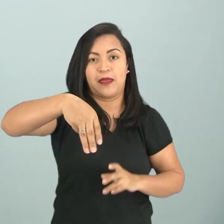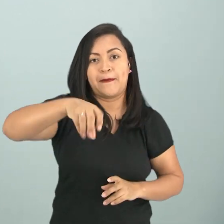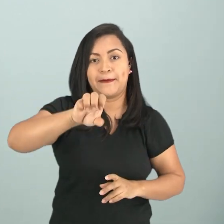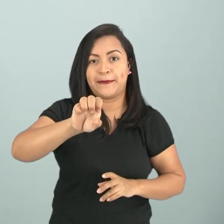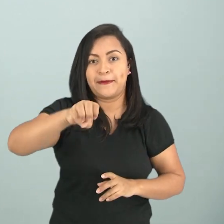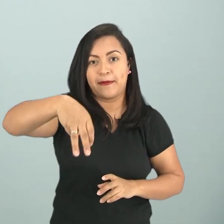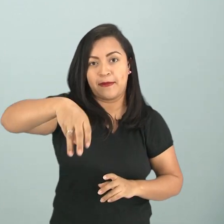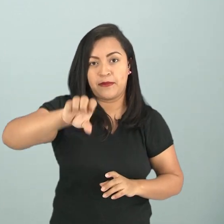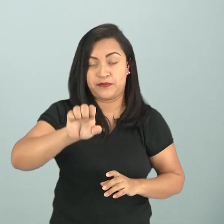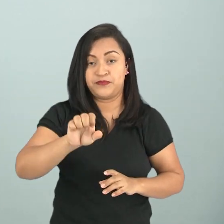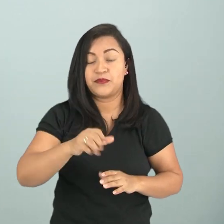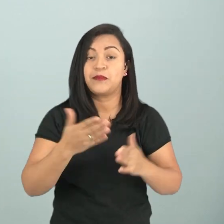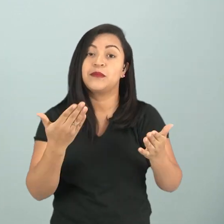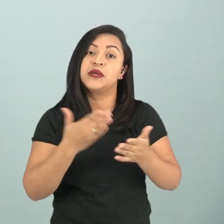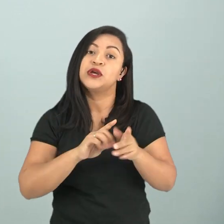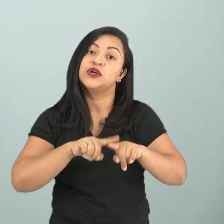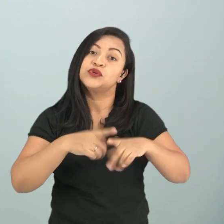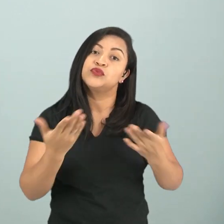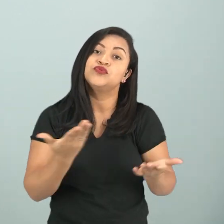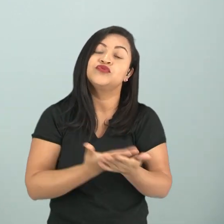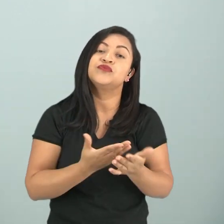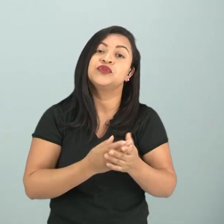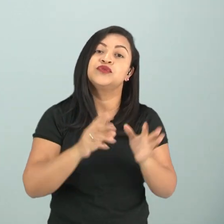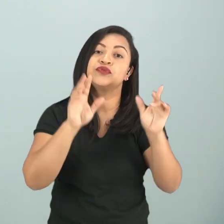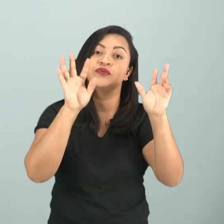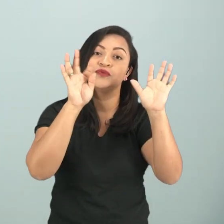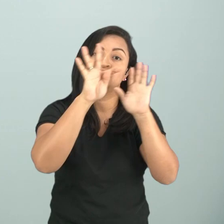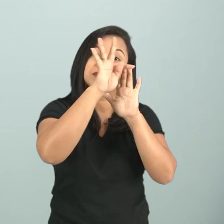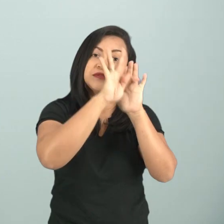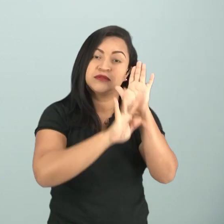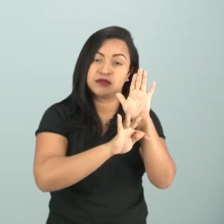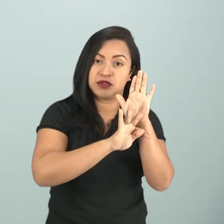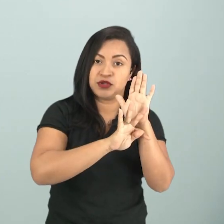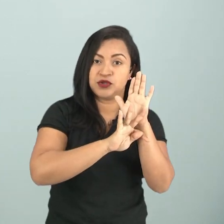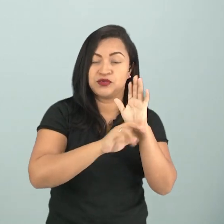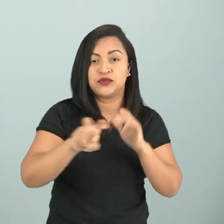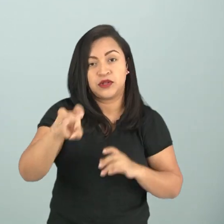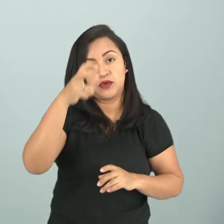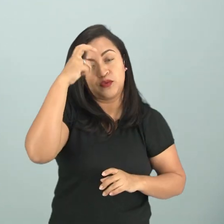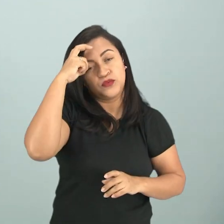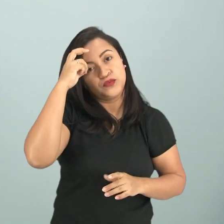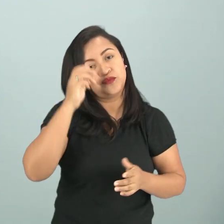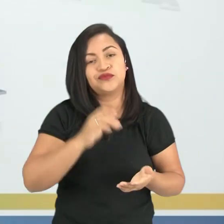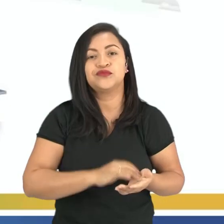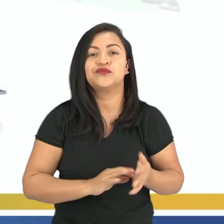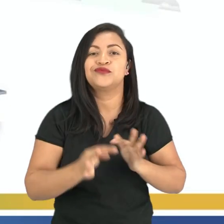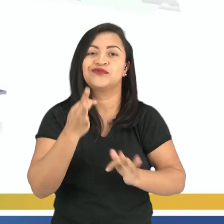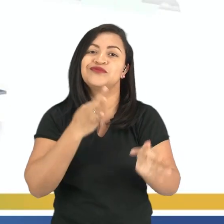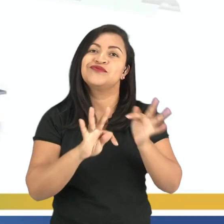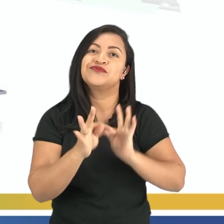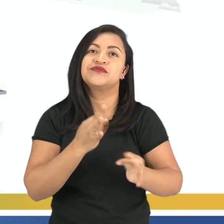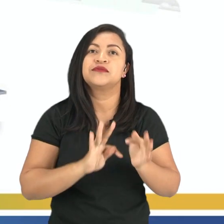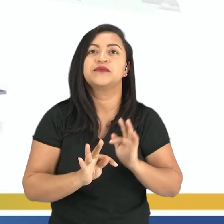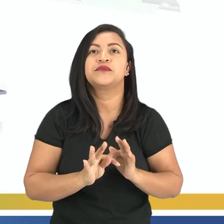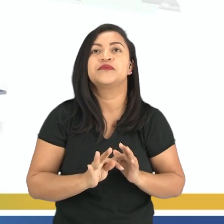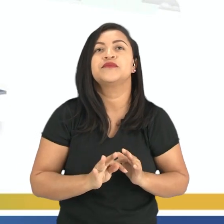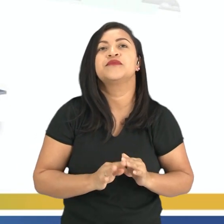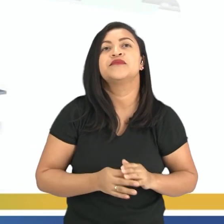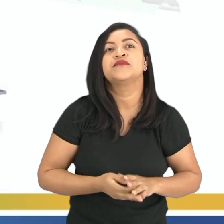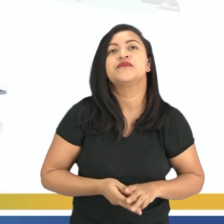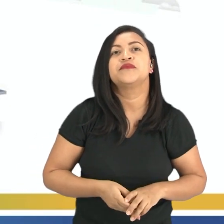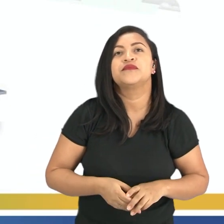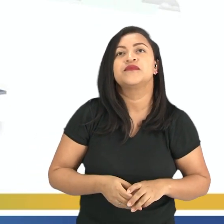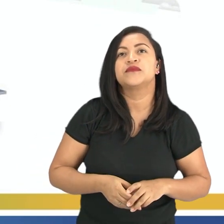hoje sobre os textos da cultura digital. Acompanha comigo o slide, vamos lá. Textos da cultura digital.